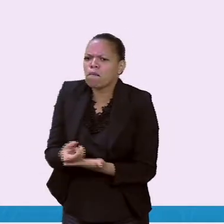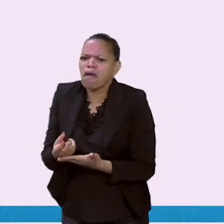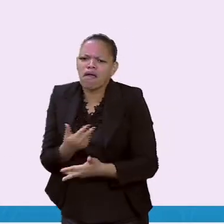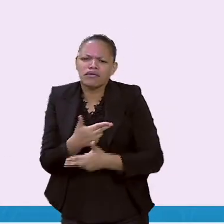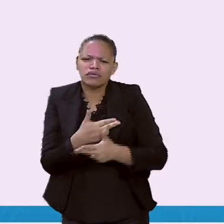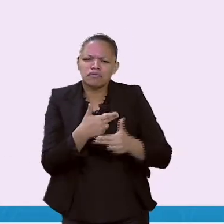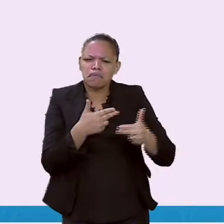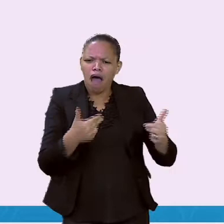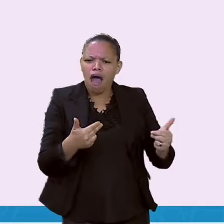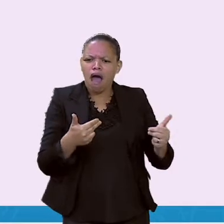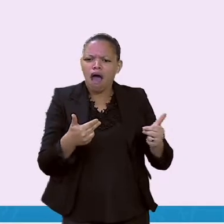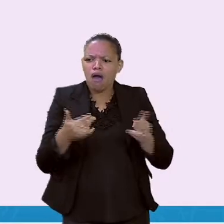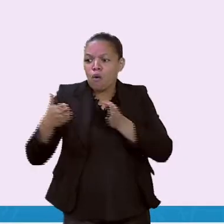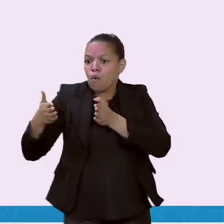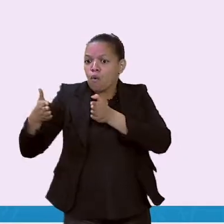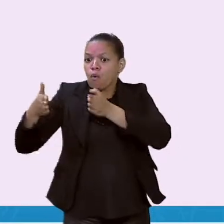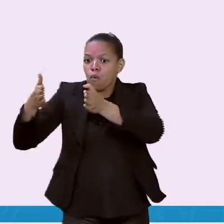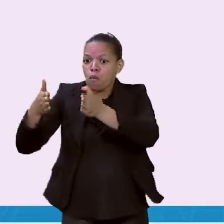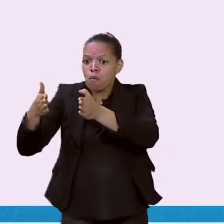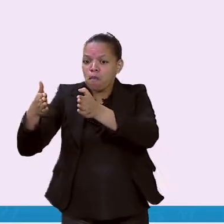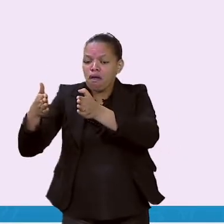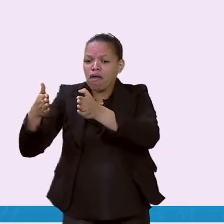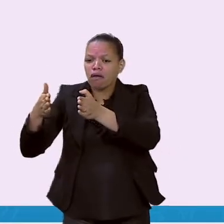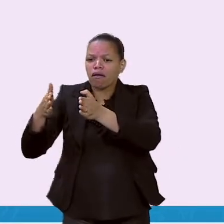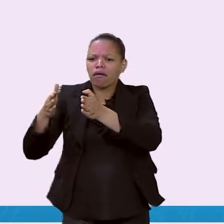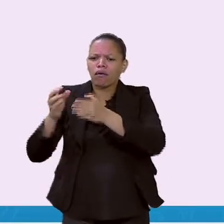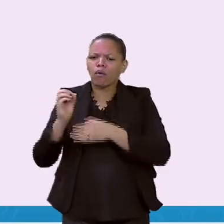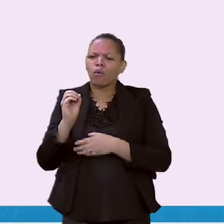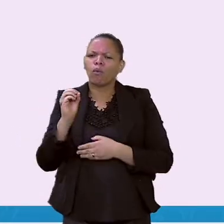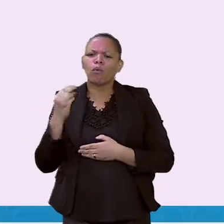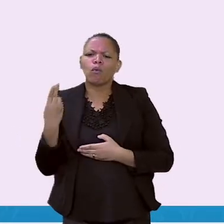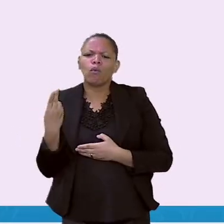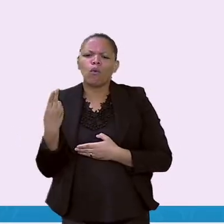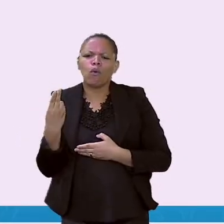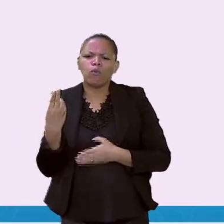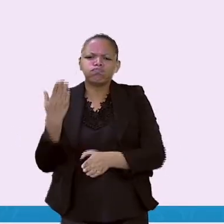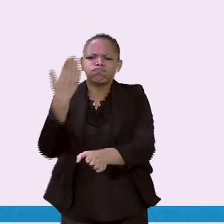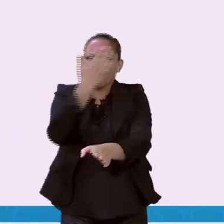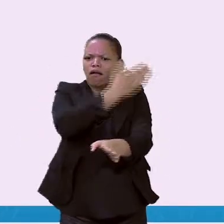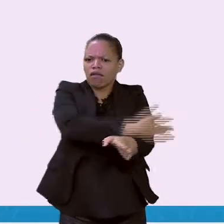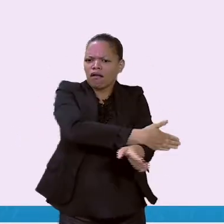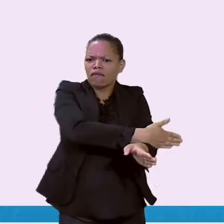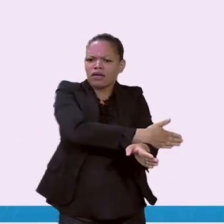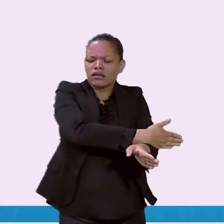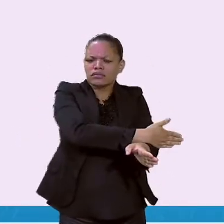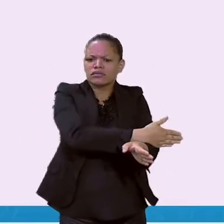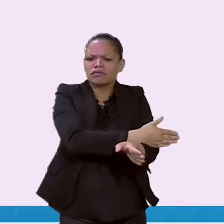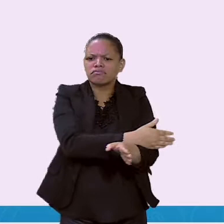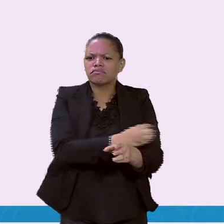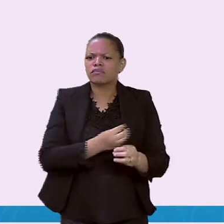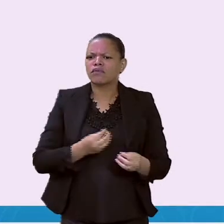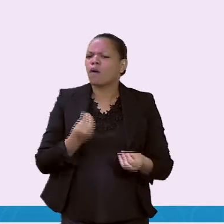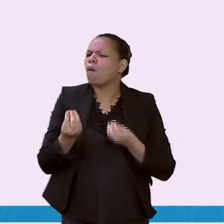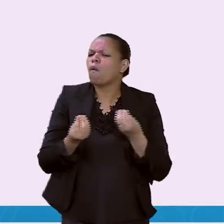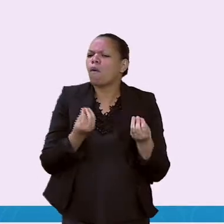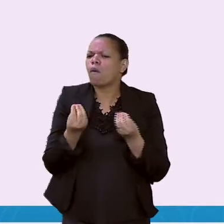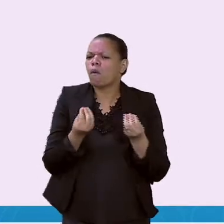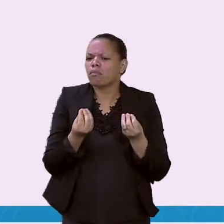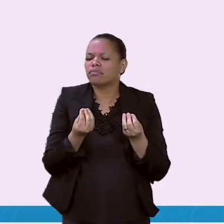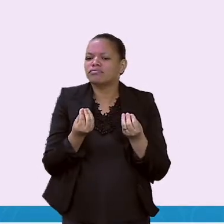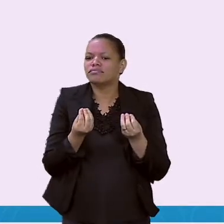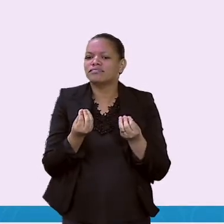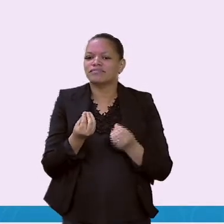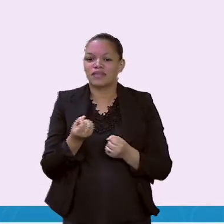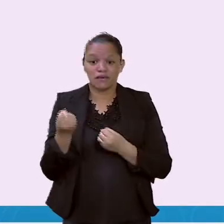travessa? Uma rua comercial, estudantes, é uma rua que tem vários comércios, comércios